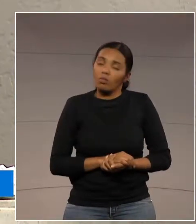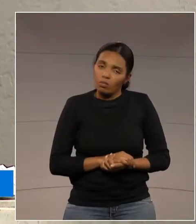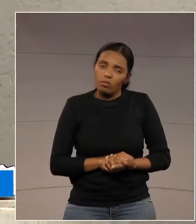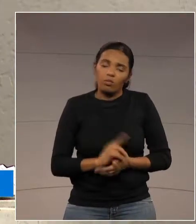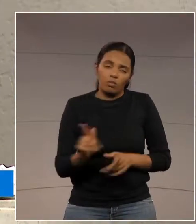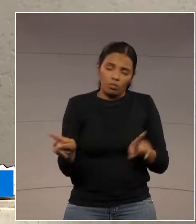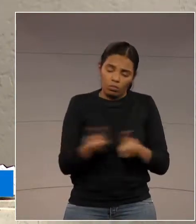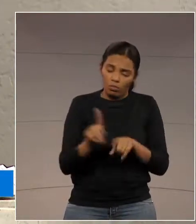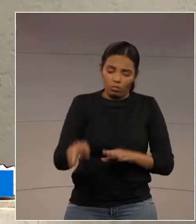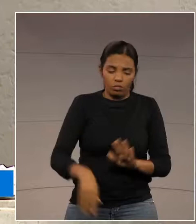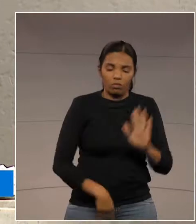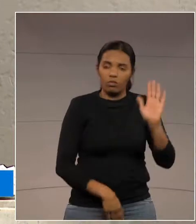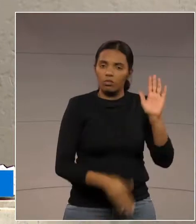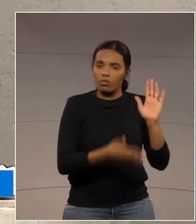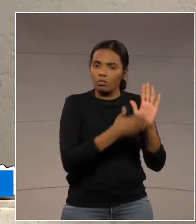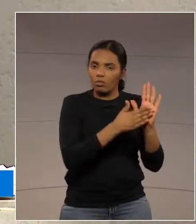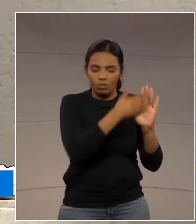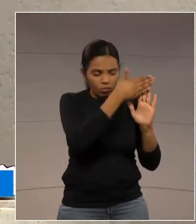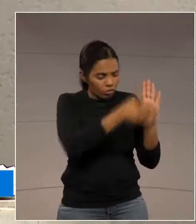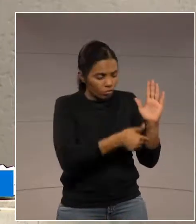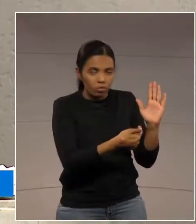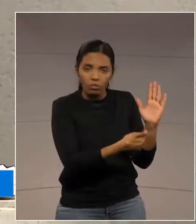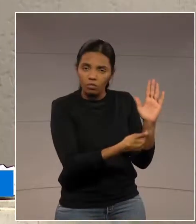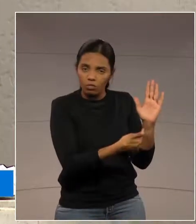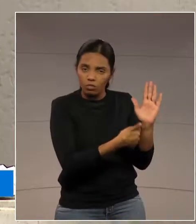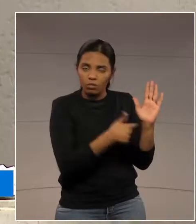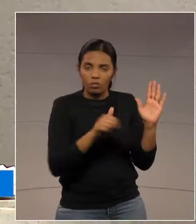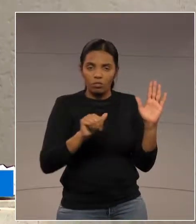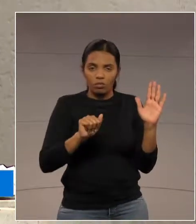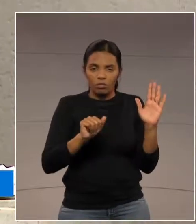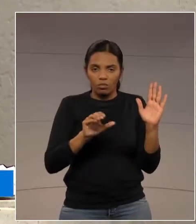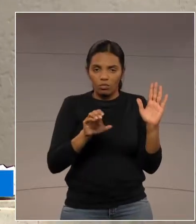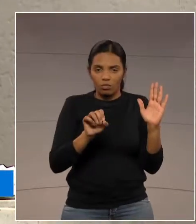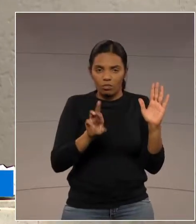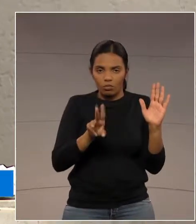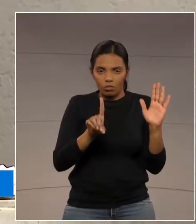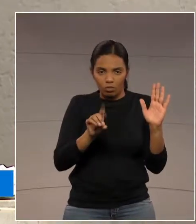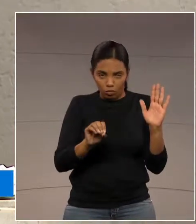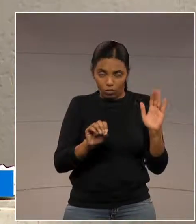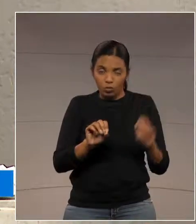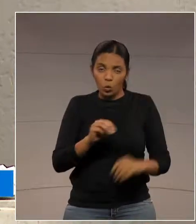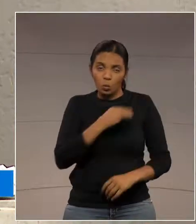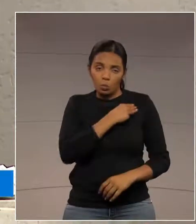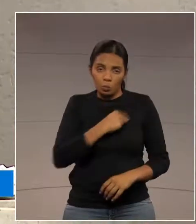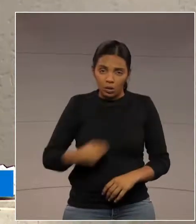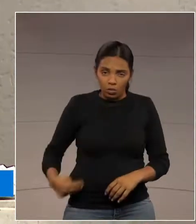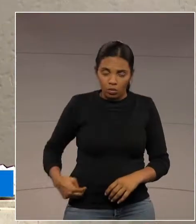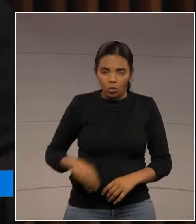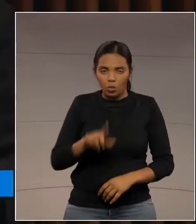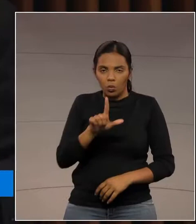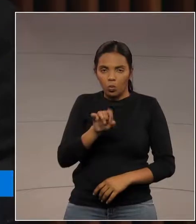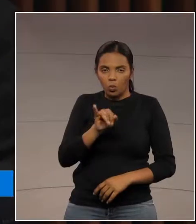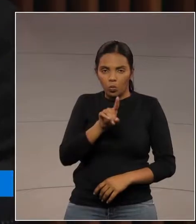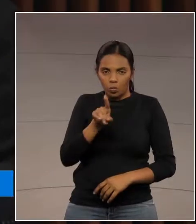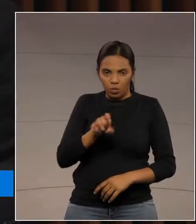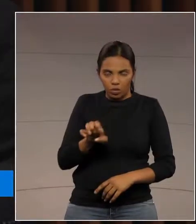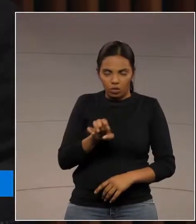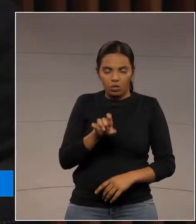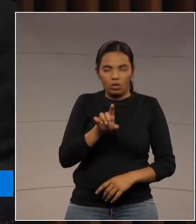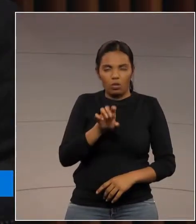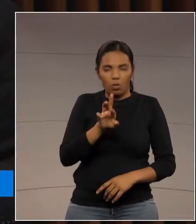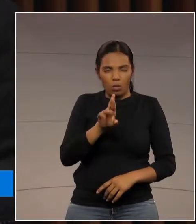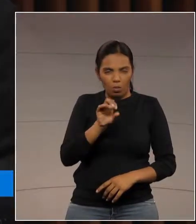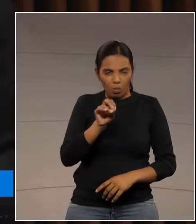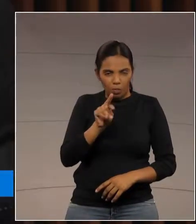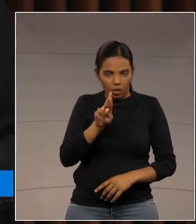ainda o voto, o acórdão do ministro Luiz Roberto Barroso, que incede de uma ação direta